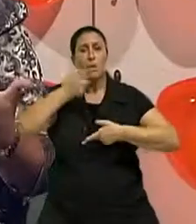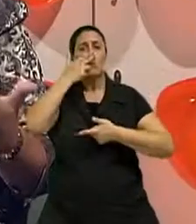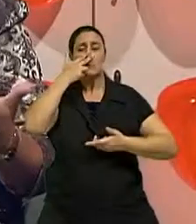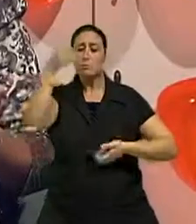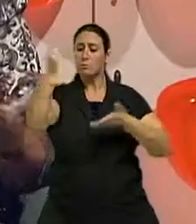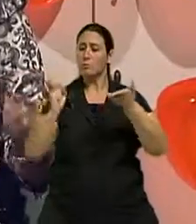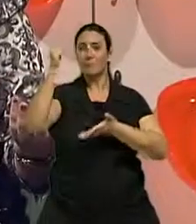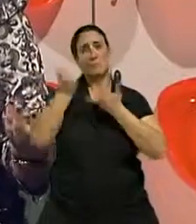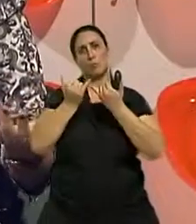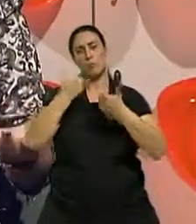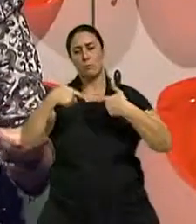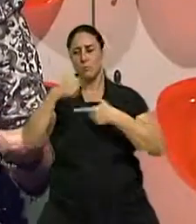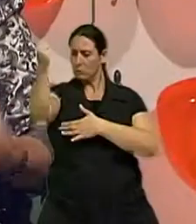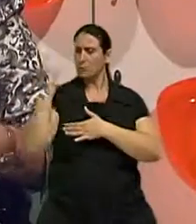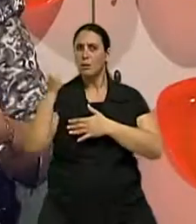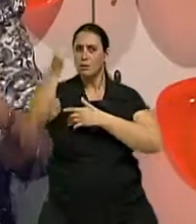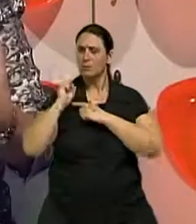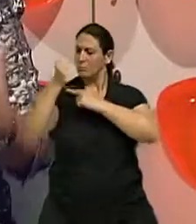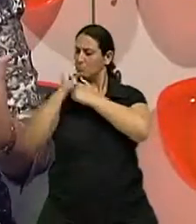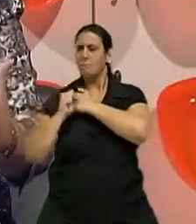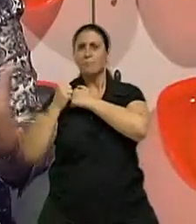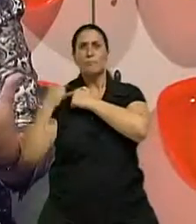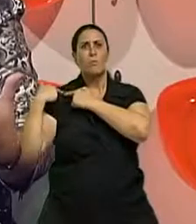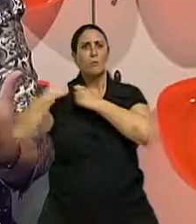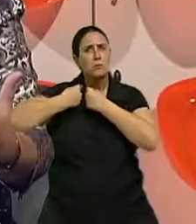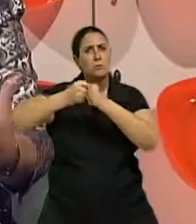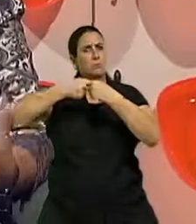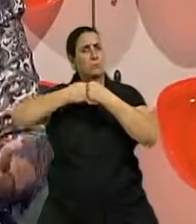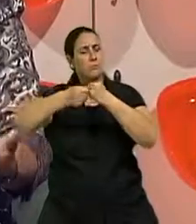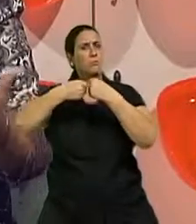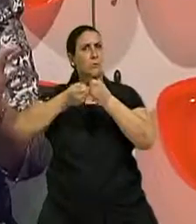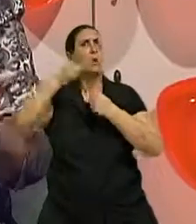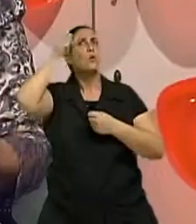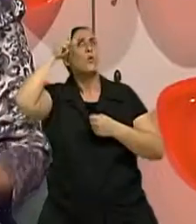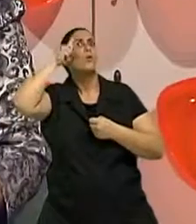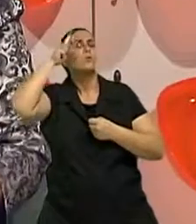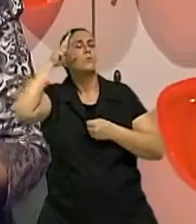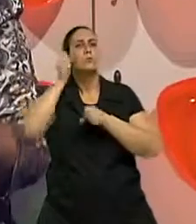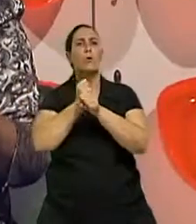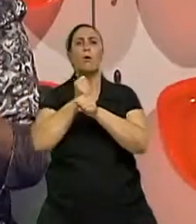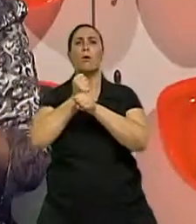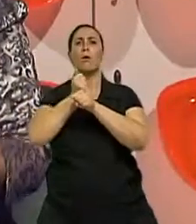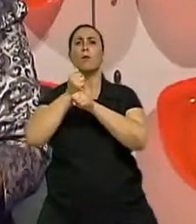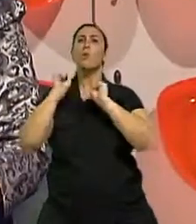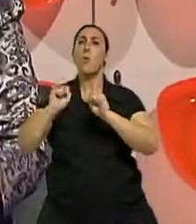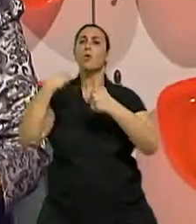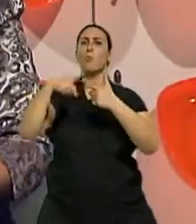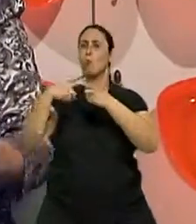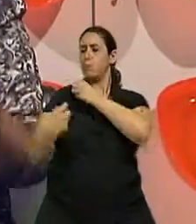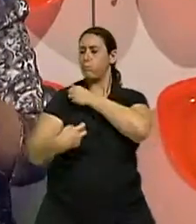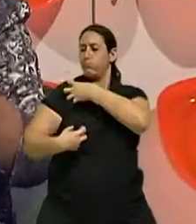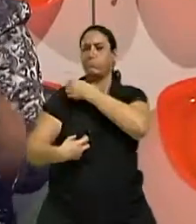inatividade, porque não consegue trabalhar e fazer o mesmo movimento sempre, né? Claro. Então, a ginástica, o exercício